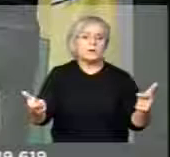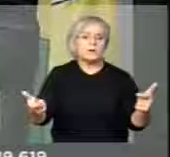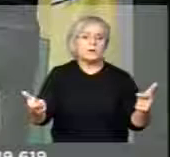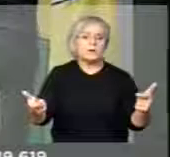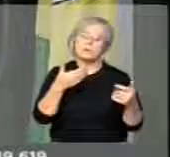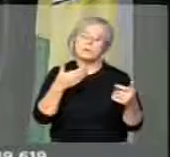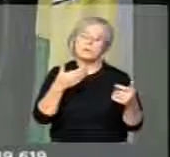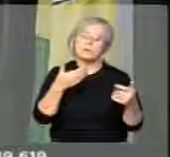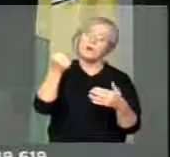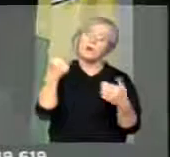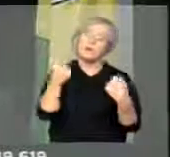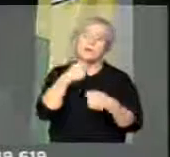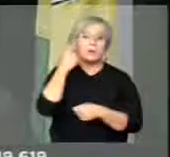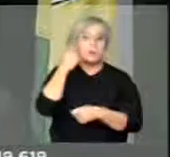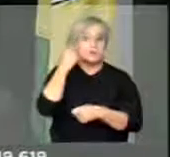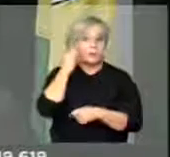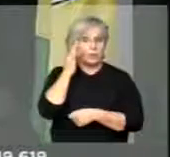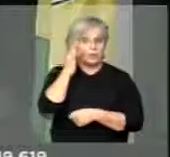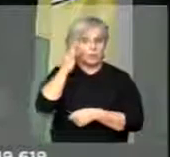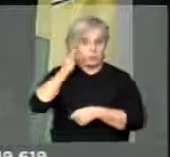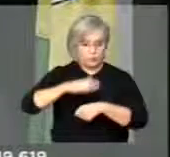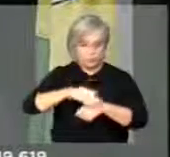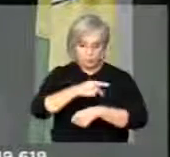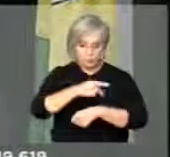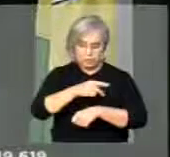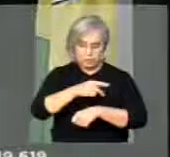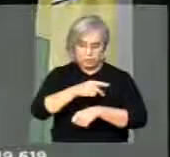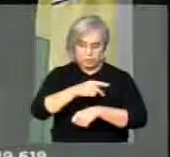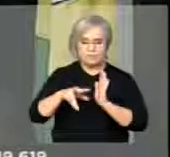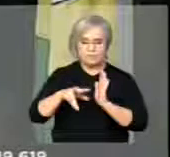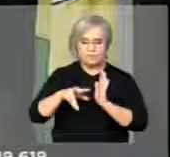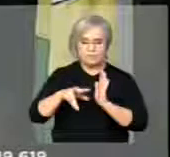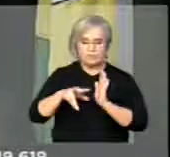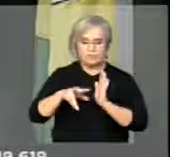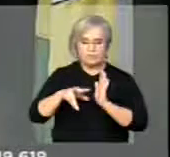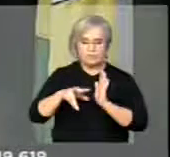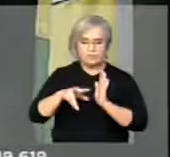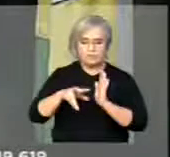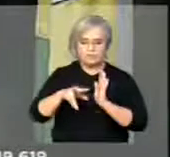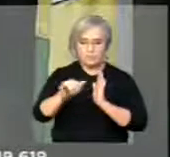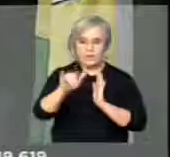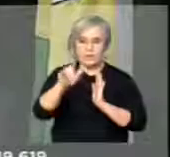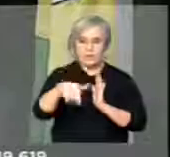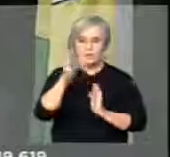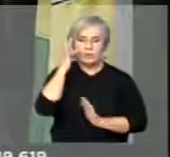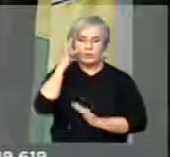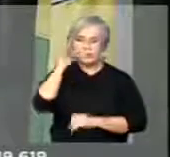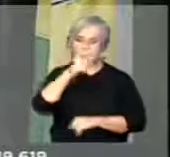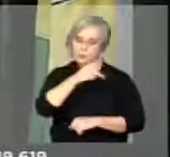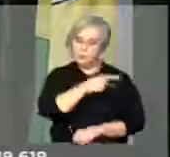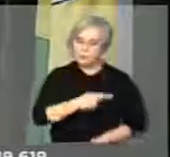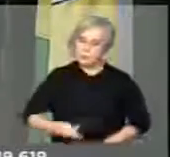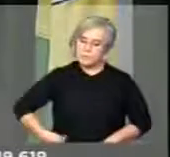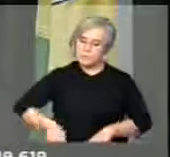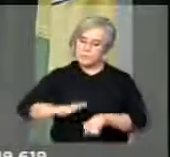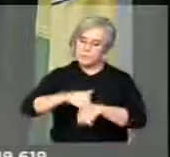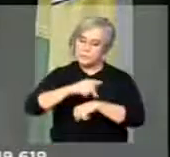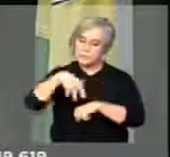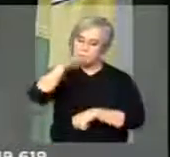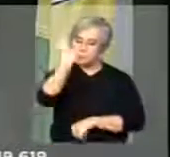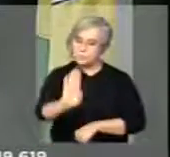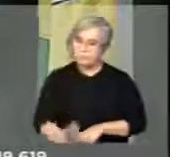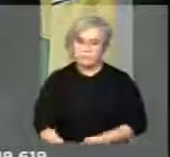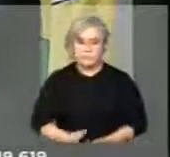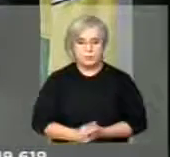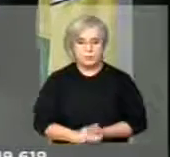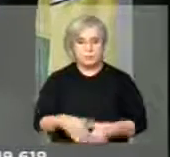que o puro presidente dessa casa é o presidente do Brasil. Nós